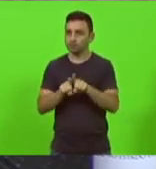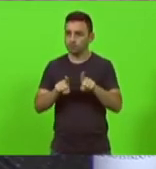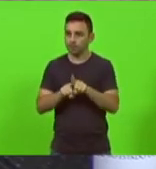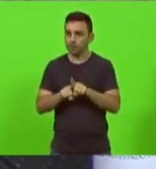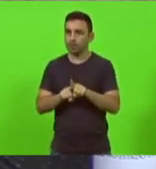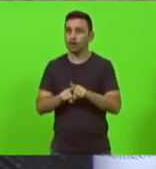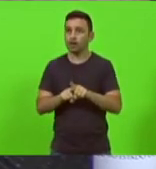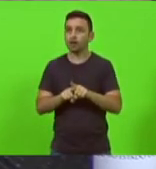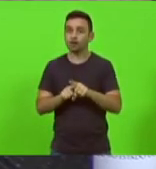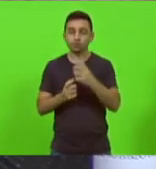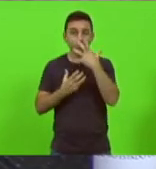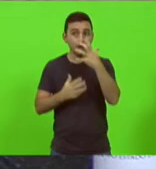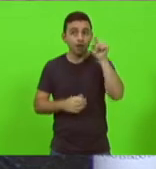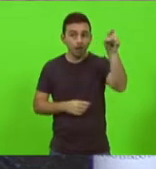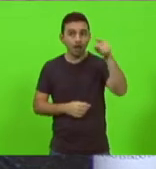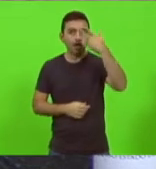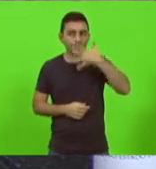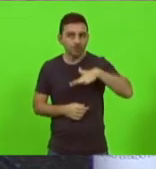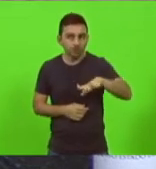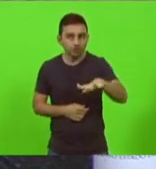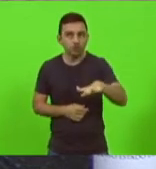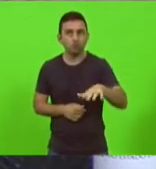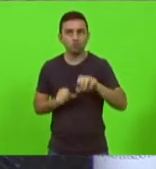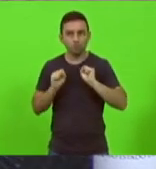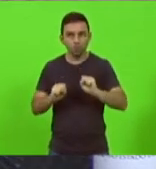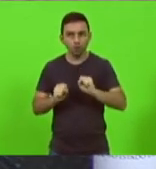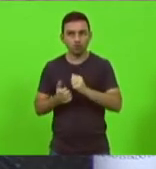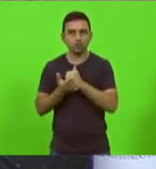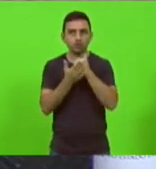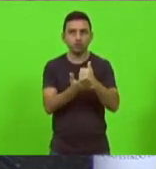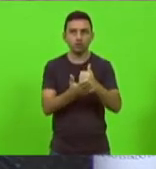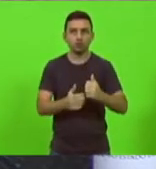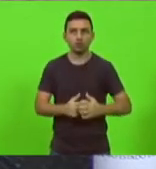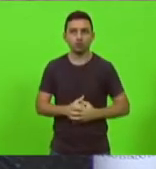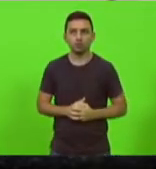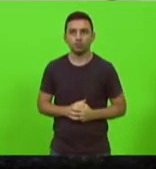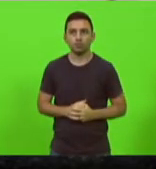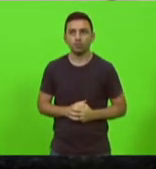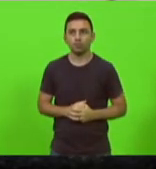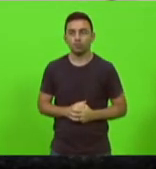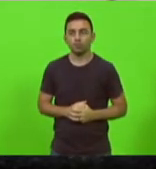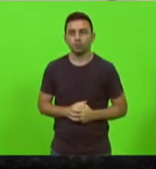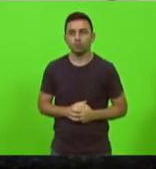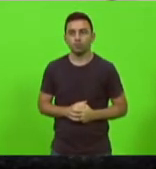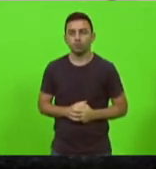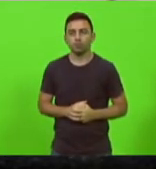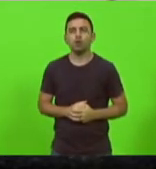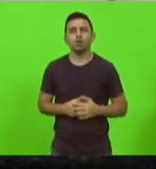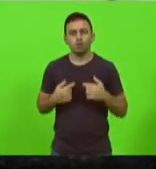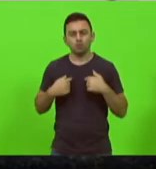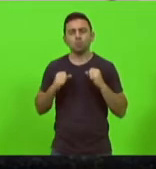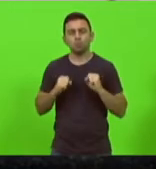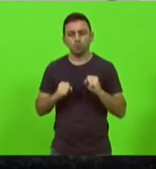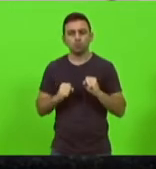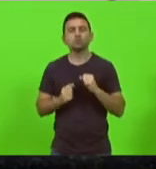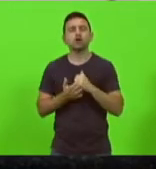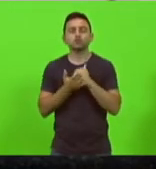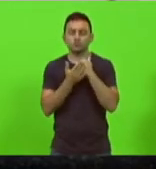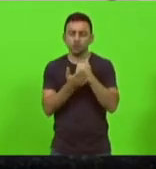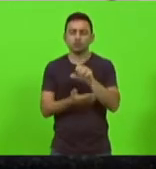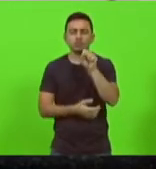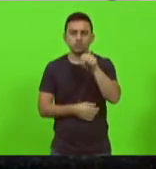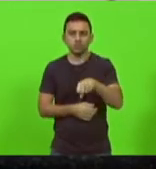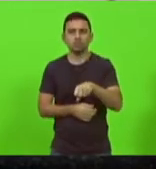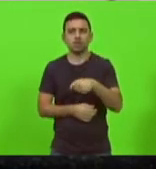aparelhos do infantil e do Celso Ramos o senhor pode fazer alguma coisa eu posso ajudar manda ele no gabinete eu